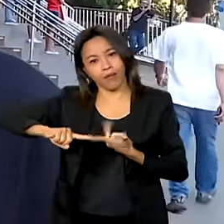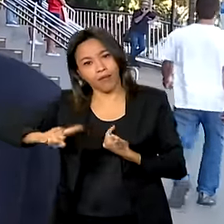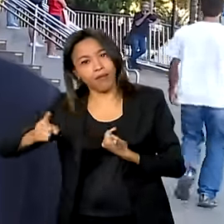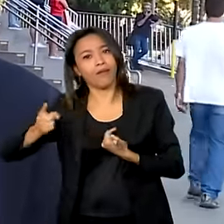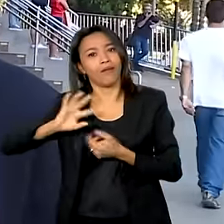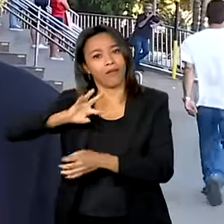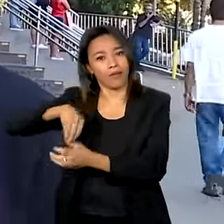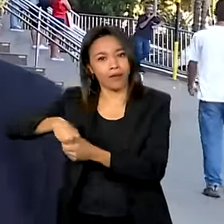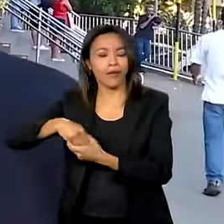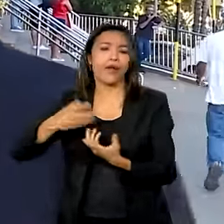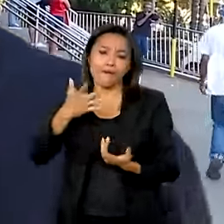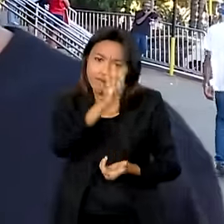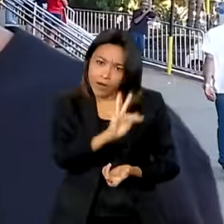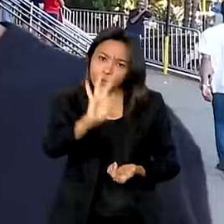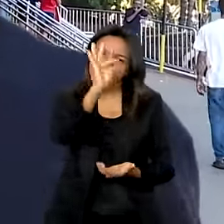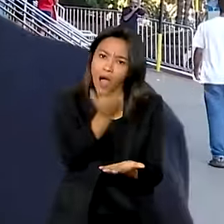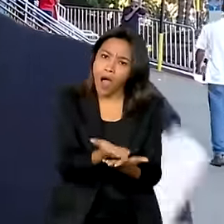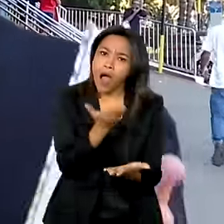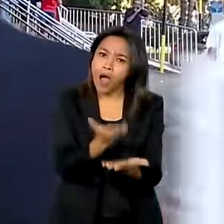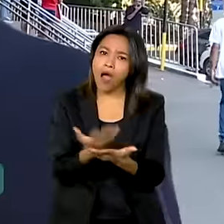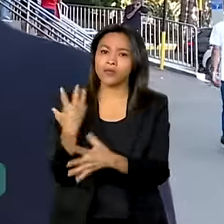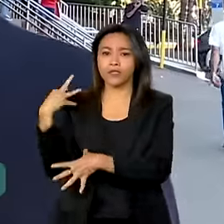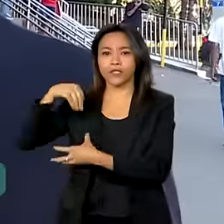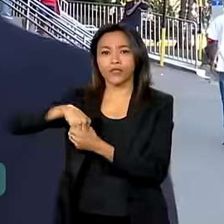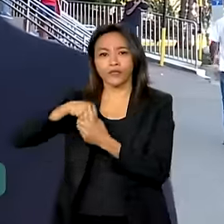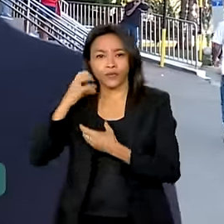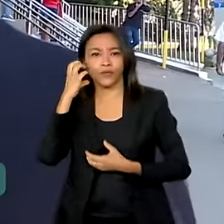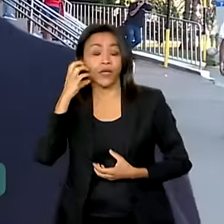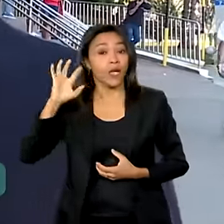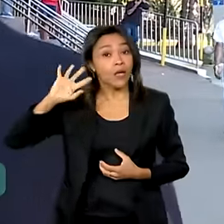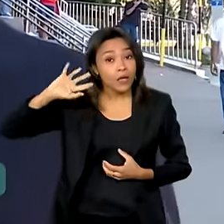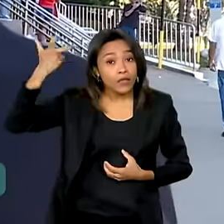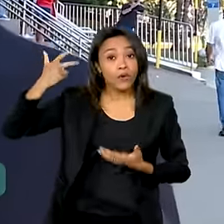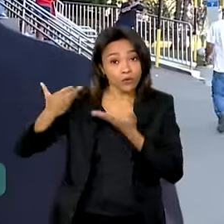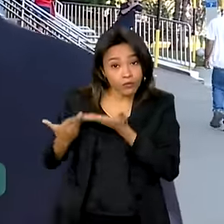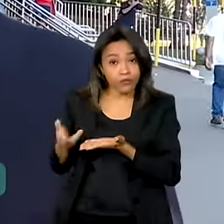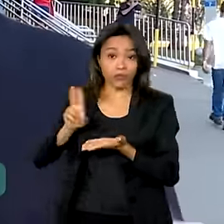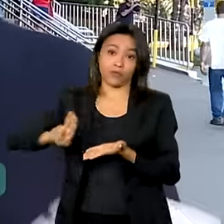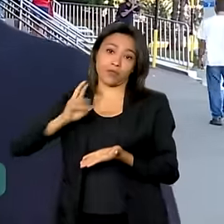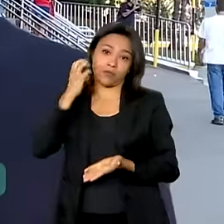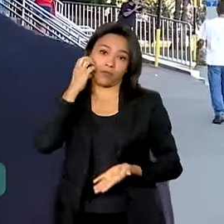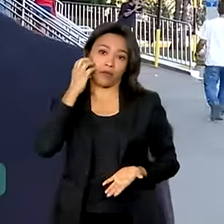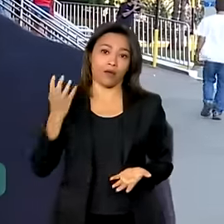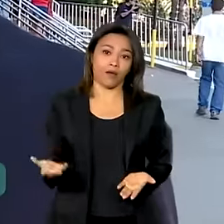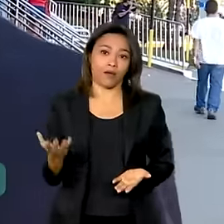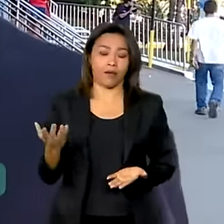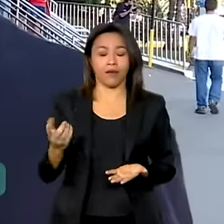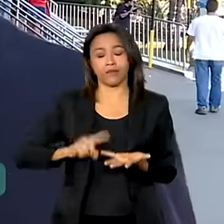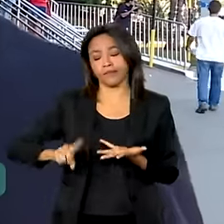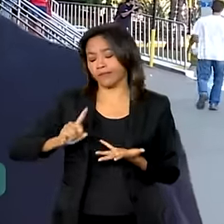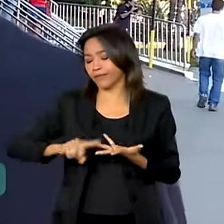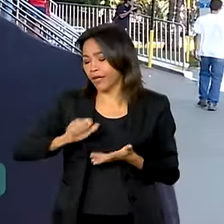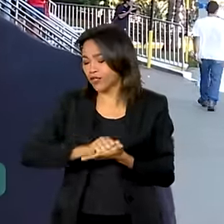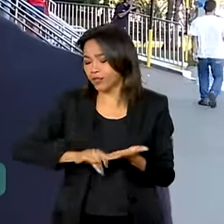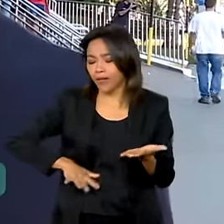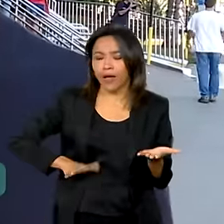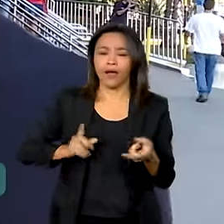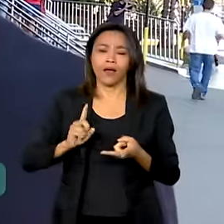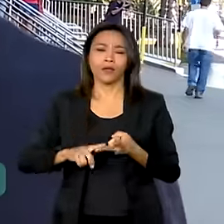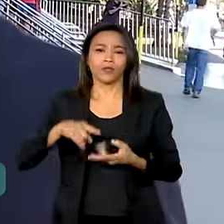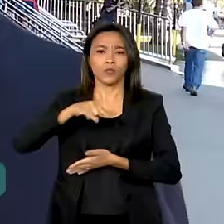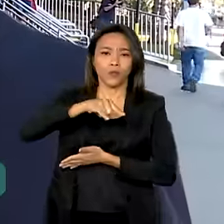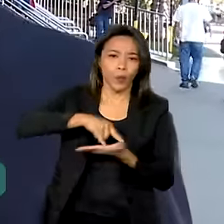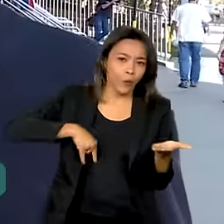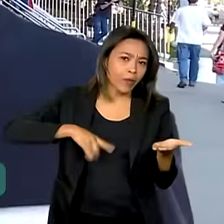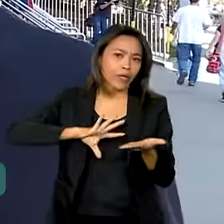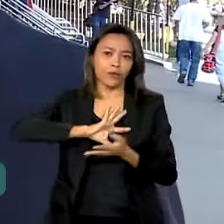É faculdade mesmo, a questão da faculdade, resolvo tudo com o celular. atividades, documentos,